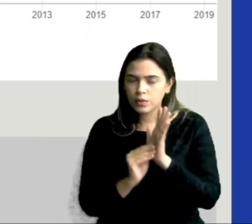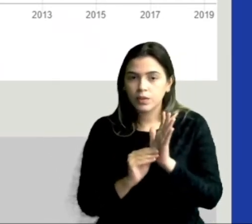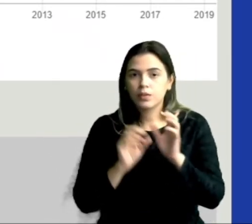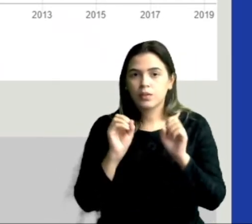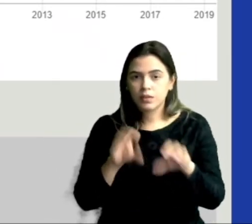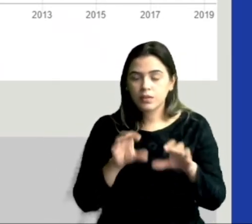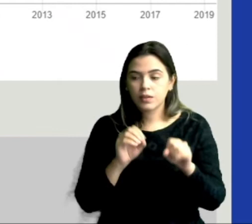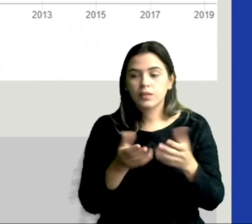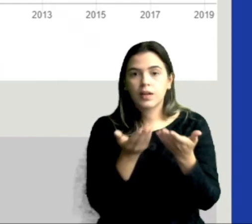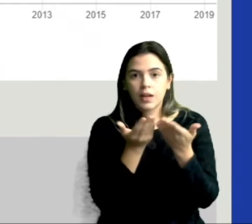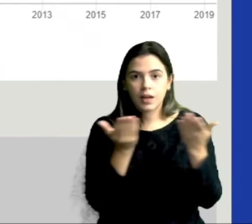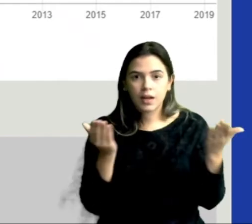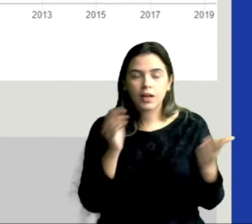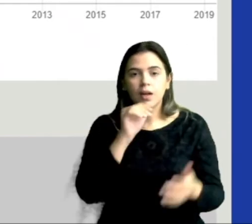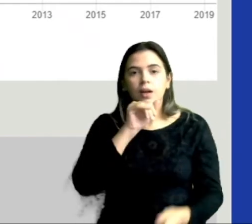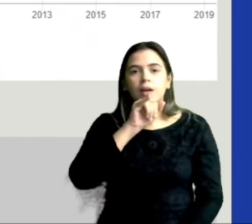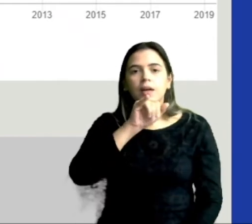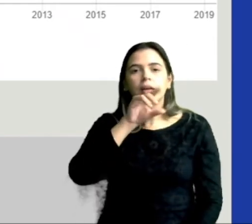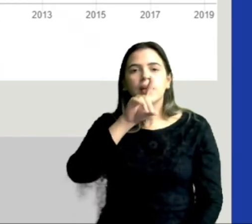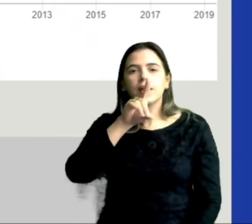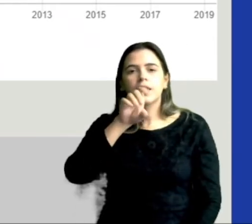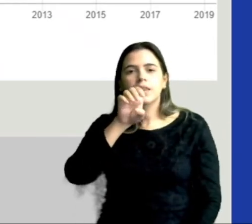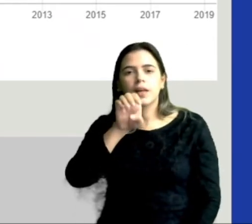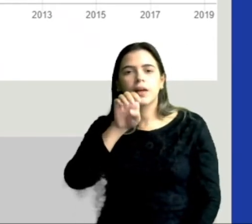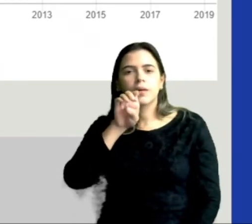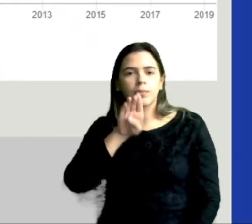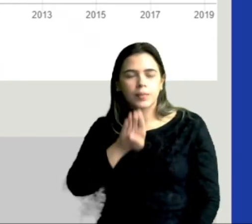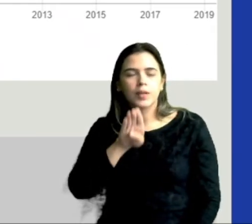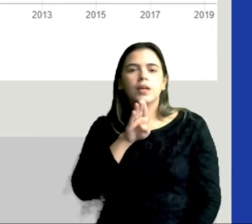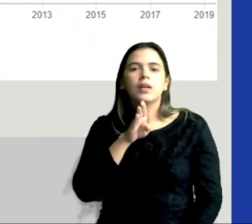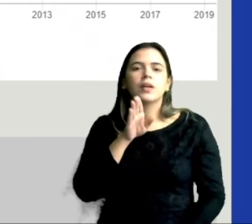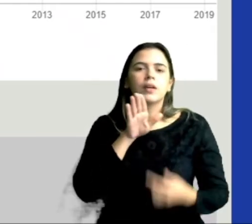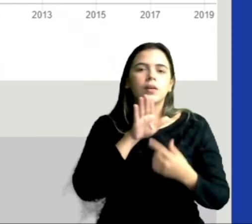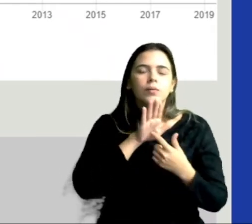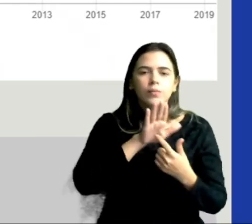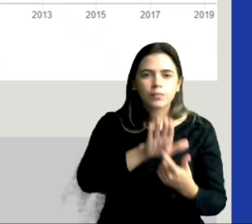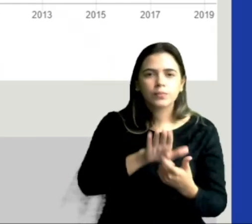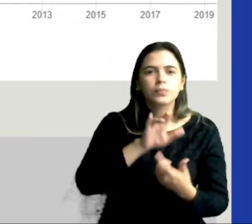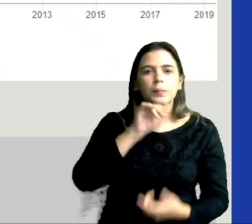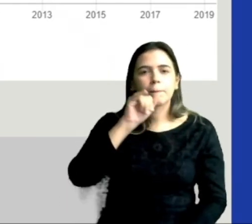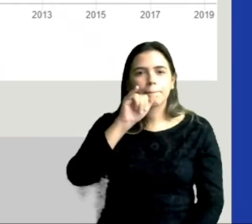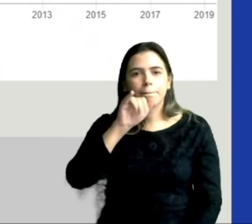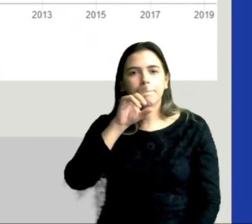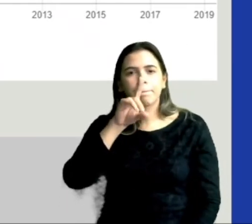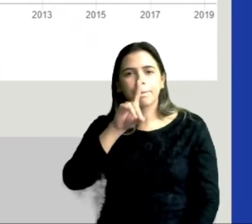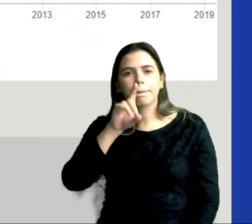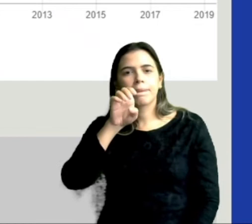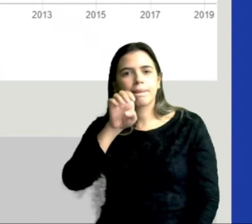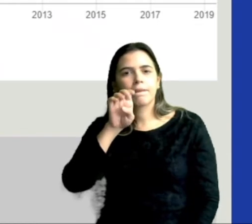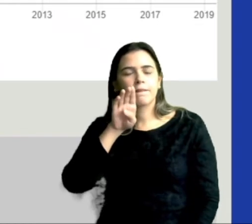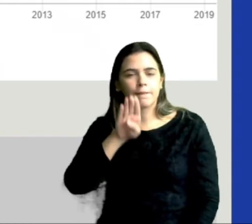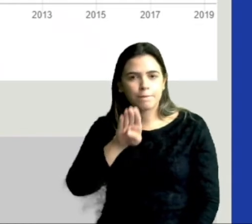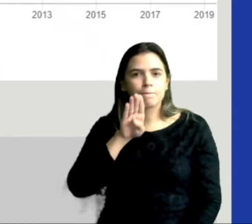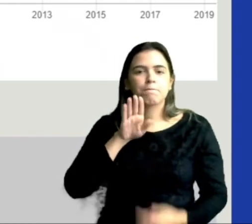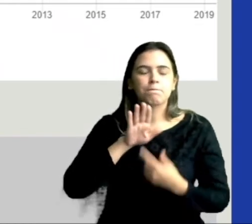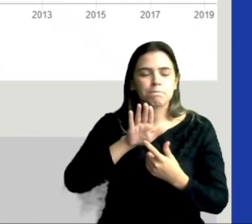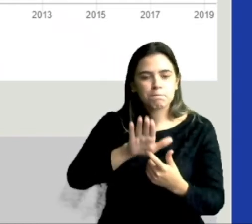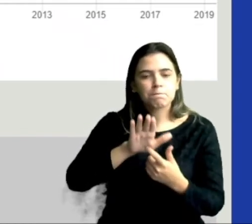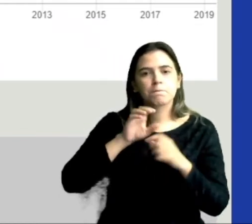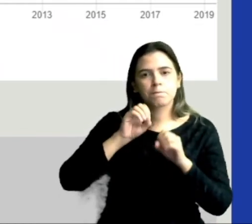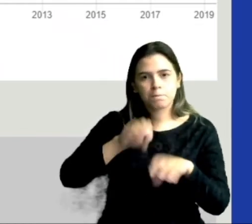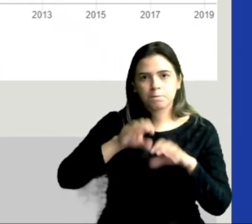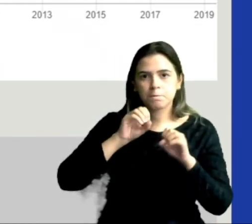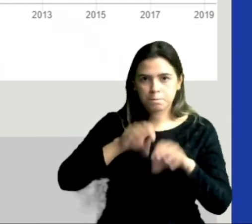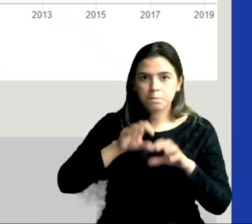educação é esse aqui, o IDEB. Tá? Então, o IDEB, que é um indicador relativo à educação,